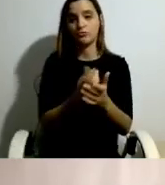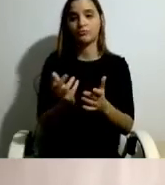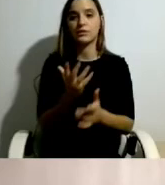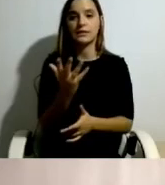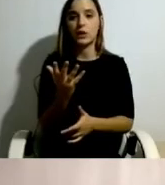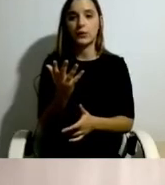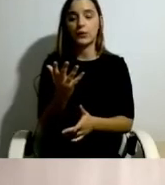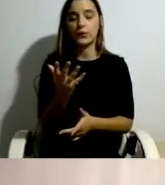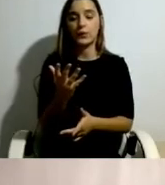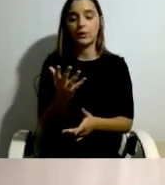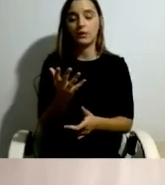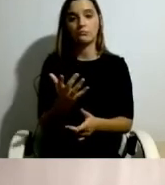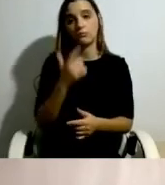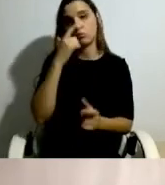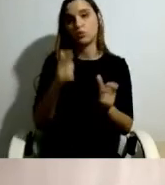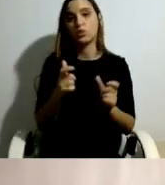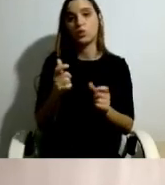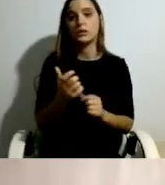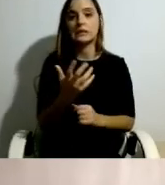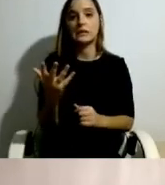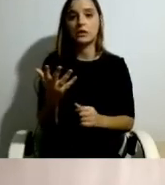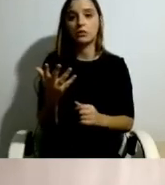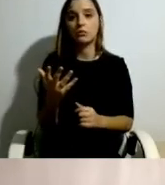delas, portanto, basta que sejam três,